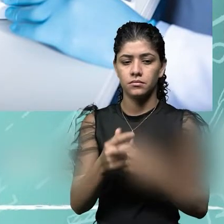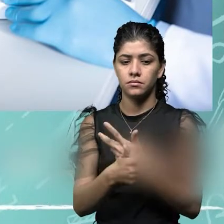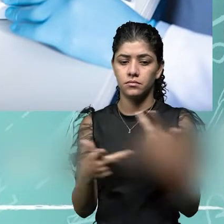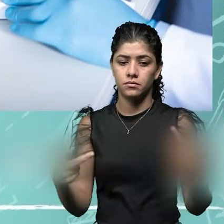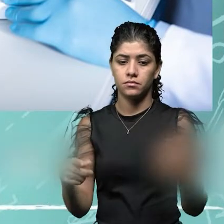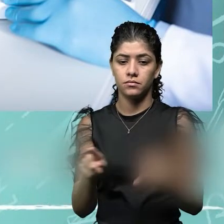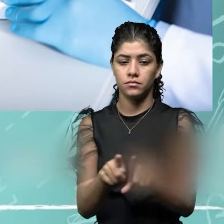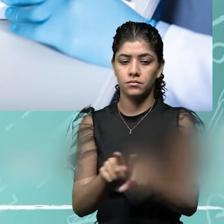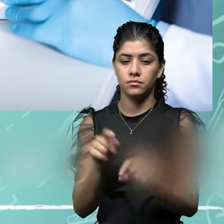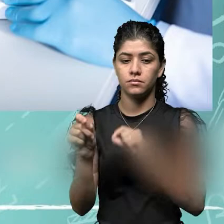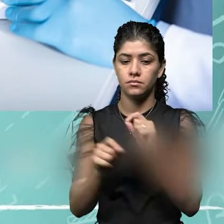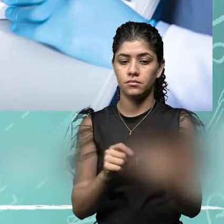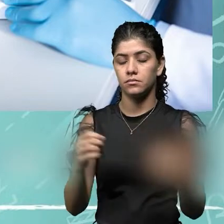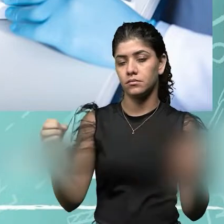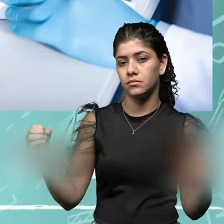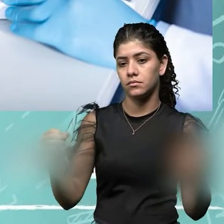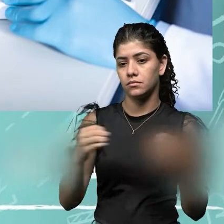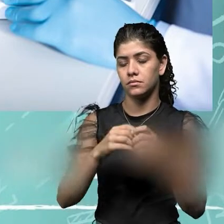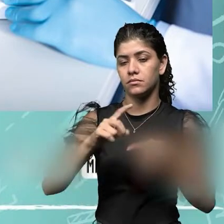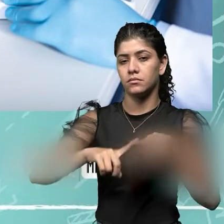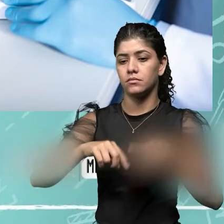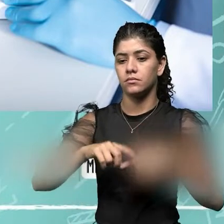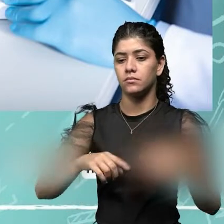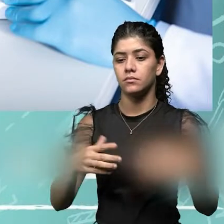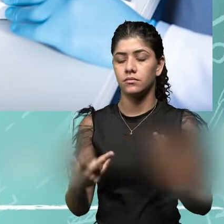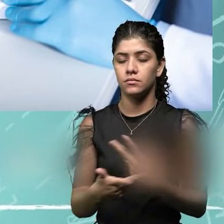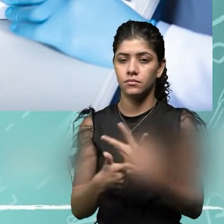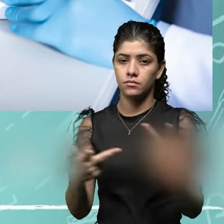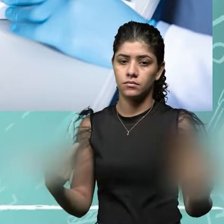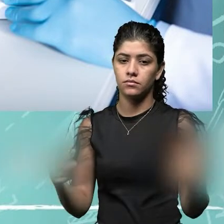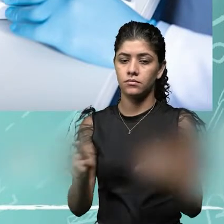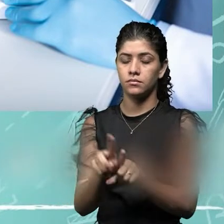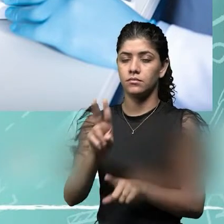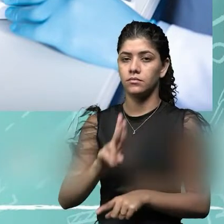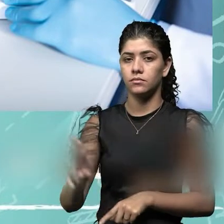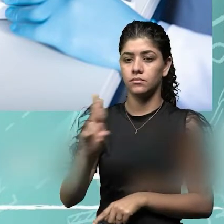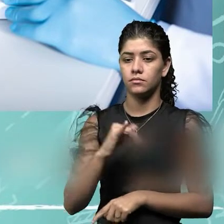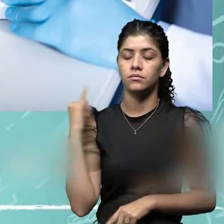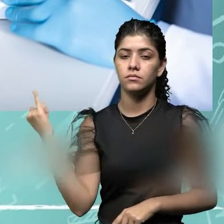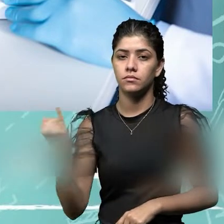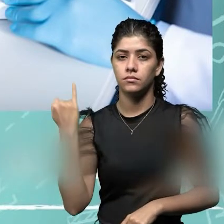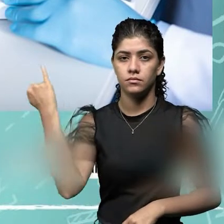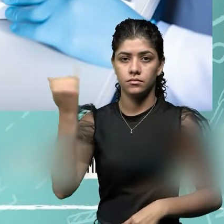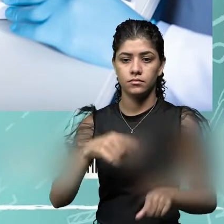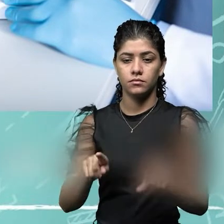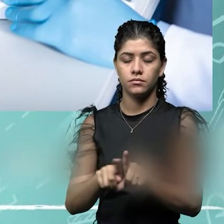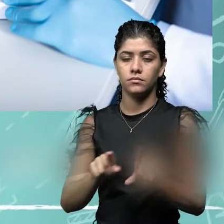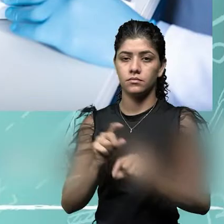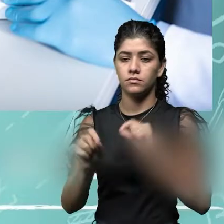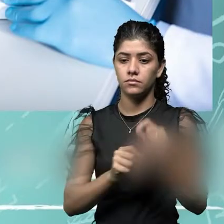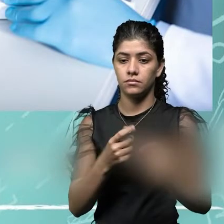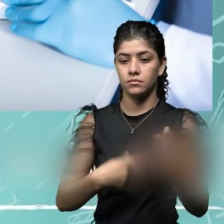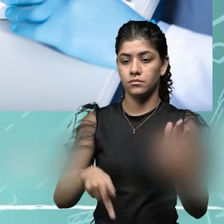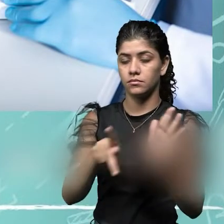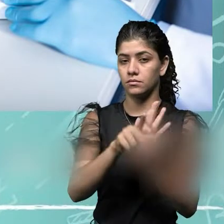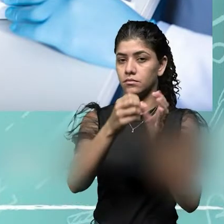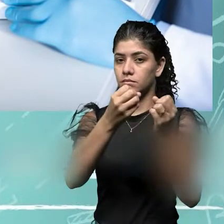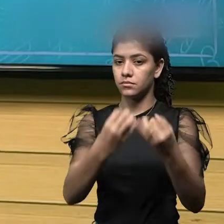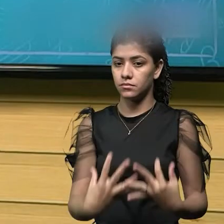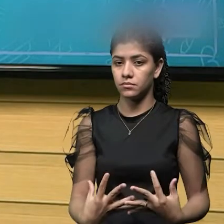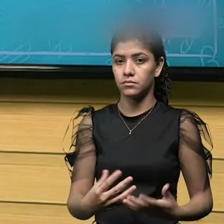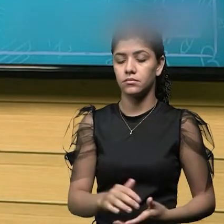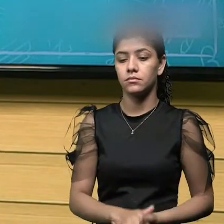a presença de campos eletromagnéticos e etc. Outras condições de uso relevantes devem também ser especificadas.